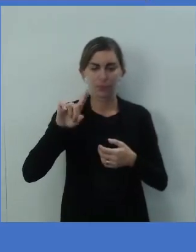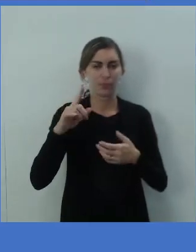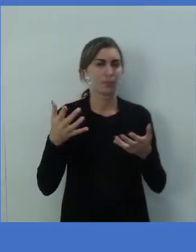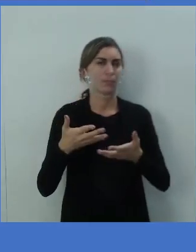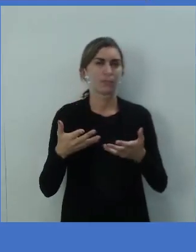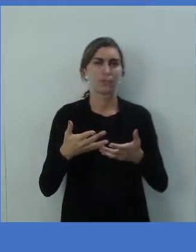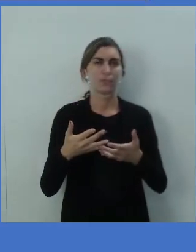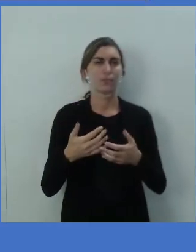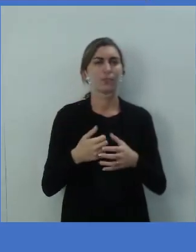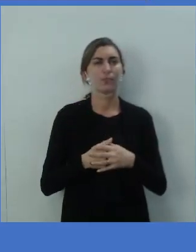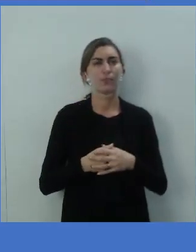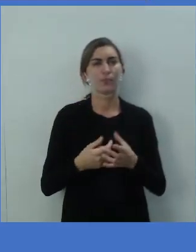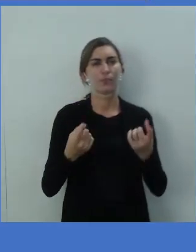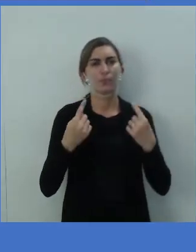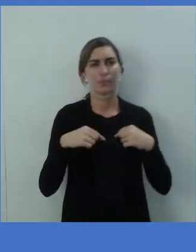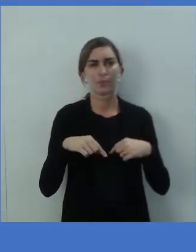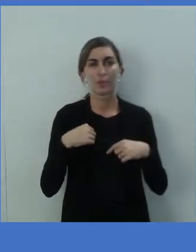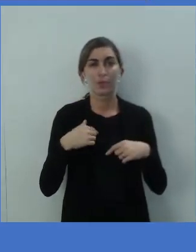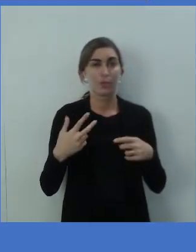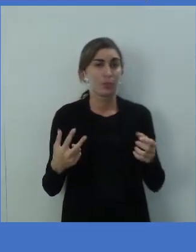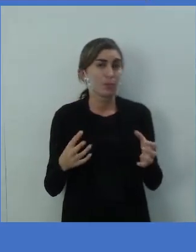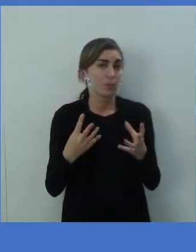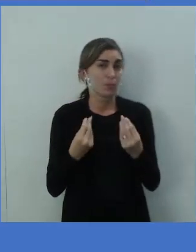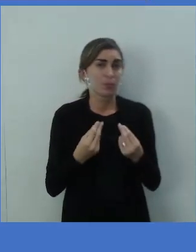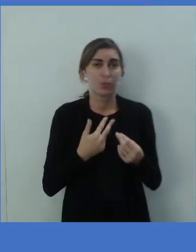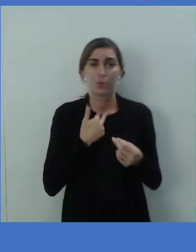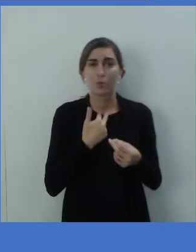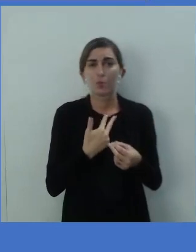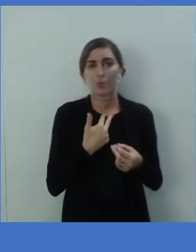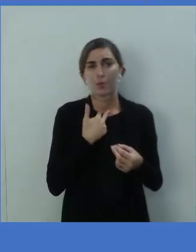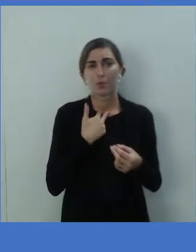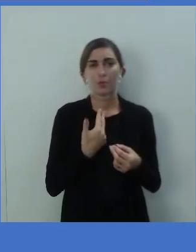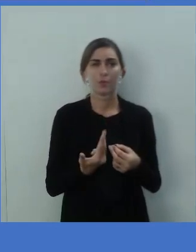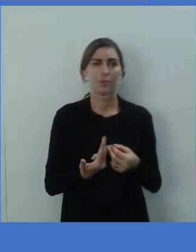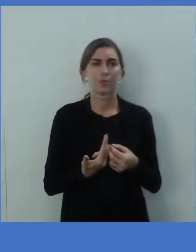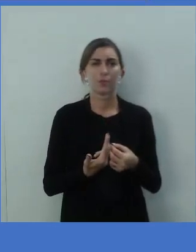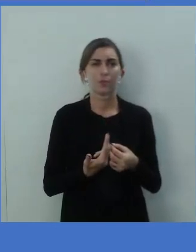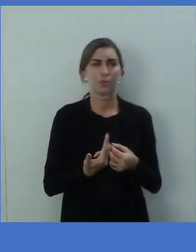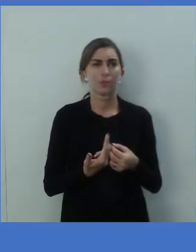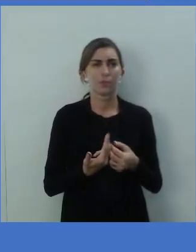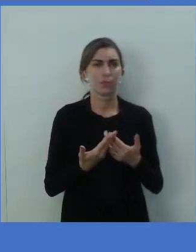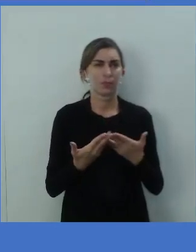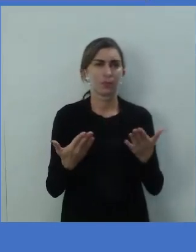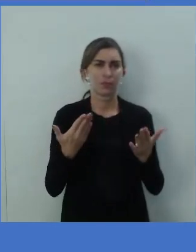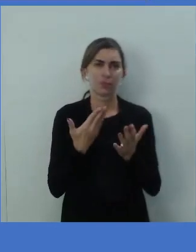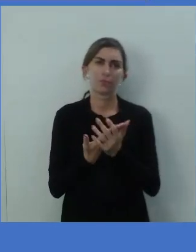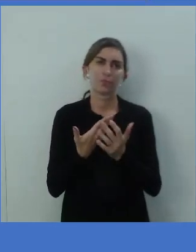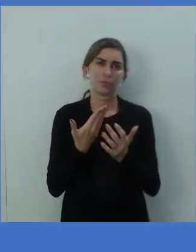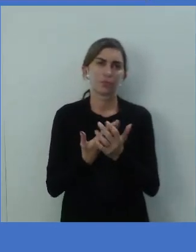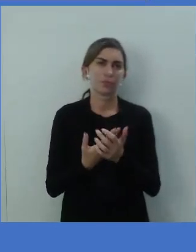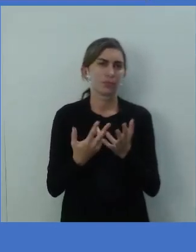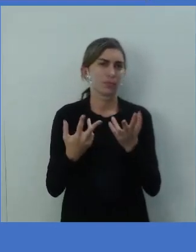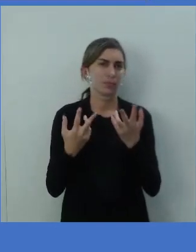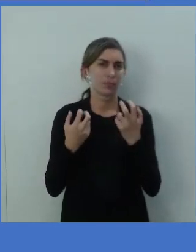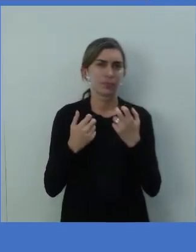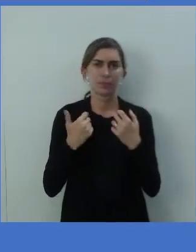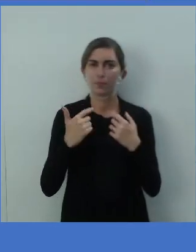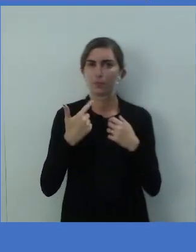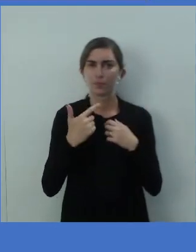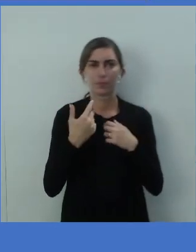super busy. Eu estou super ocupado. No caso aí, estudando. Então, perceba que não há